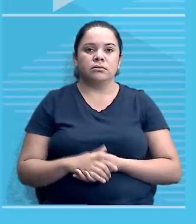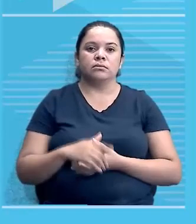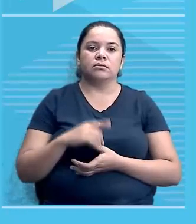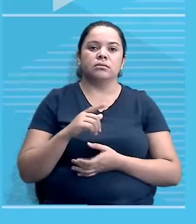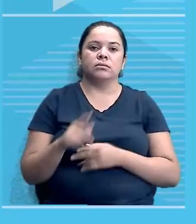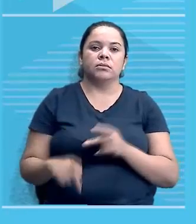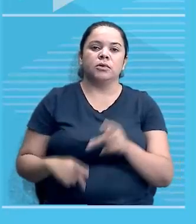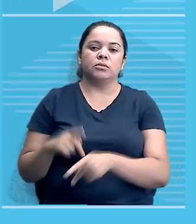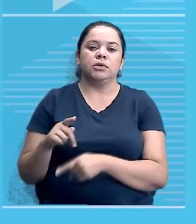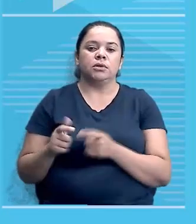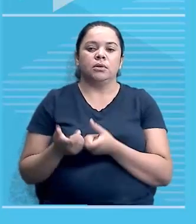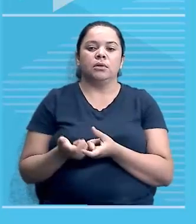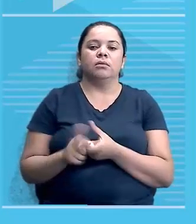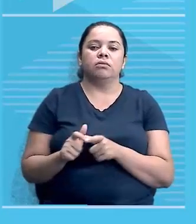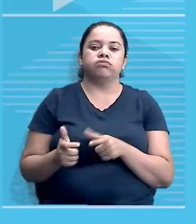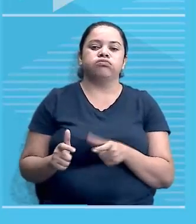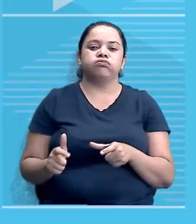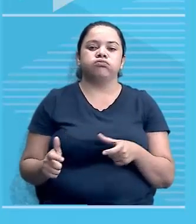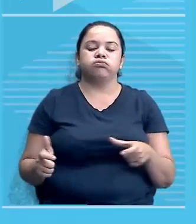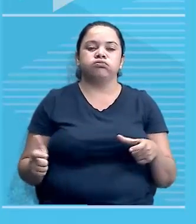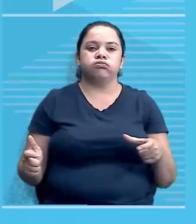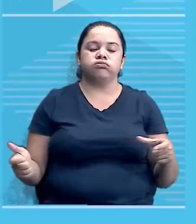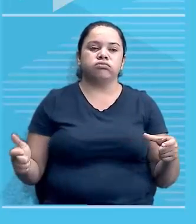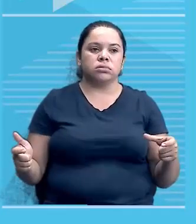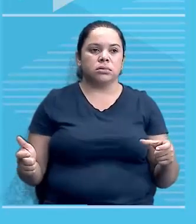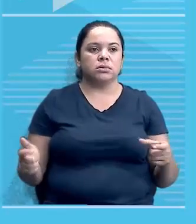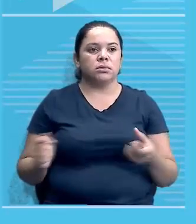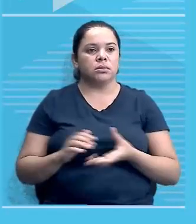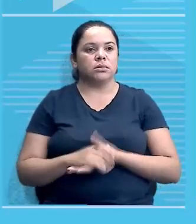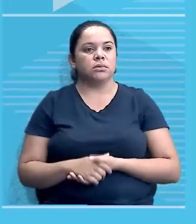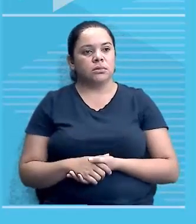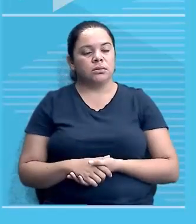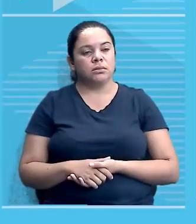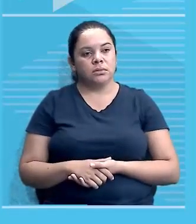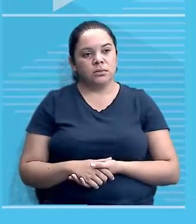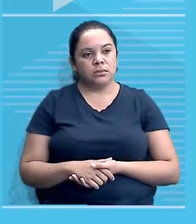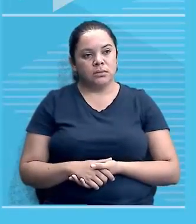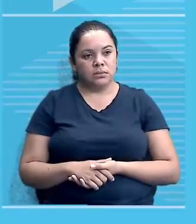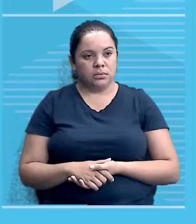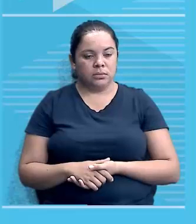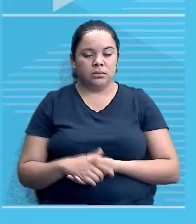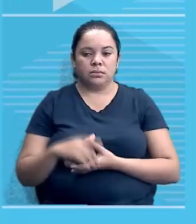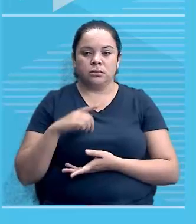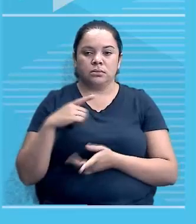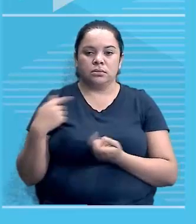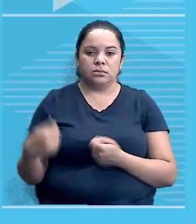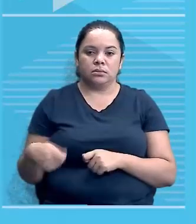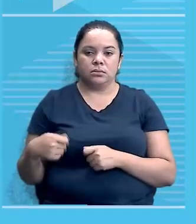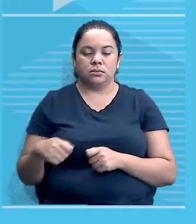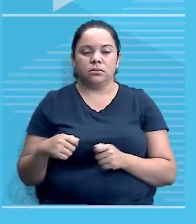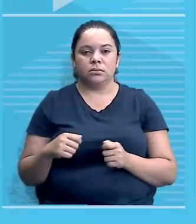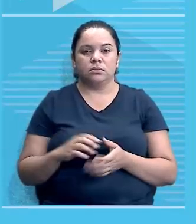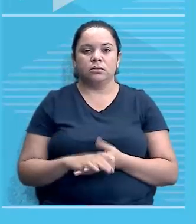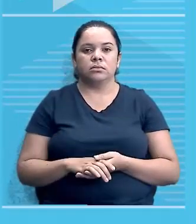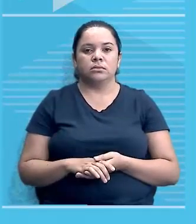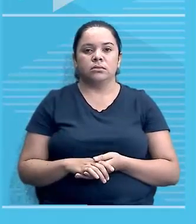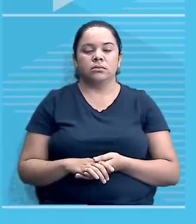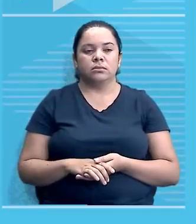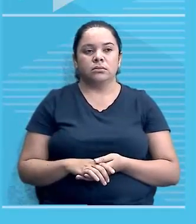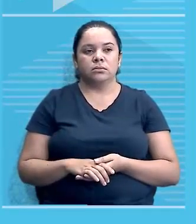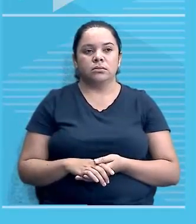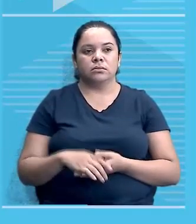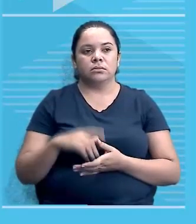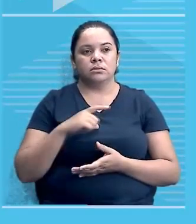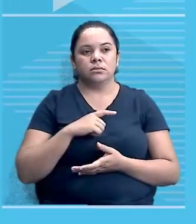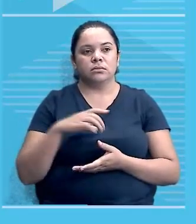população, uma expansão demográfica na Europa e daí a necessidade de estabelecer colônias na África. O que ele está